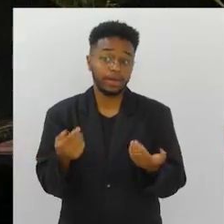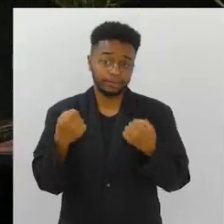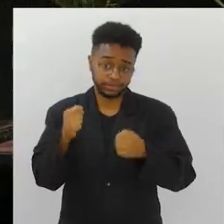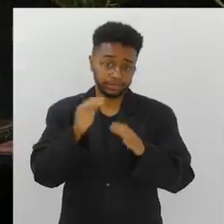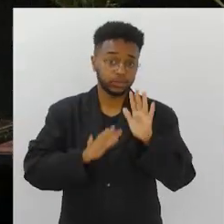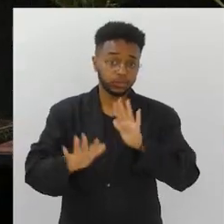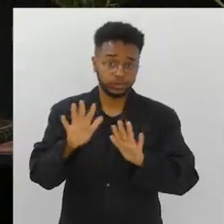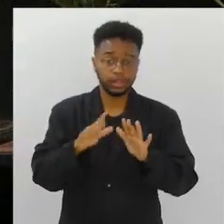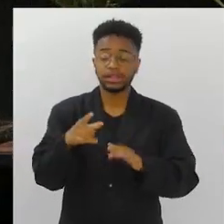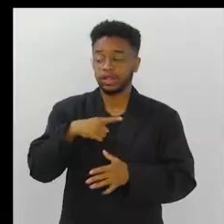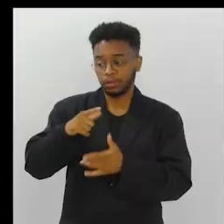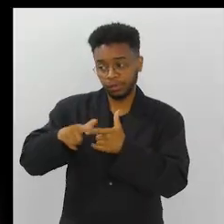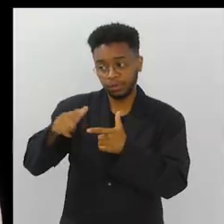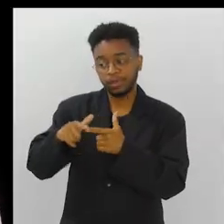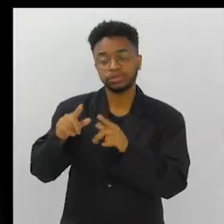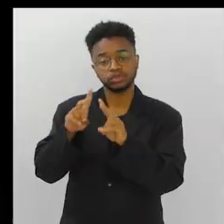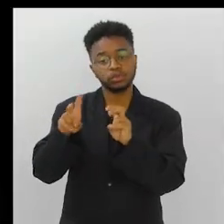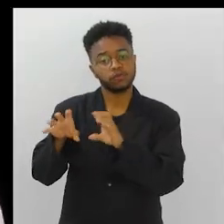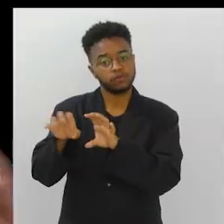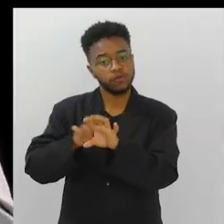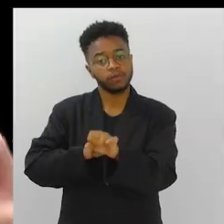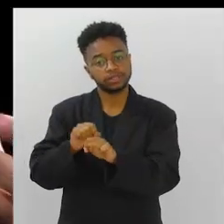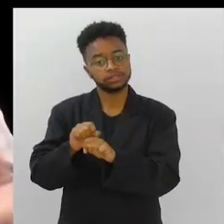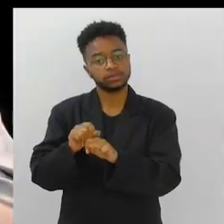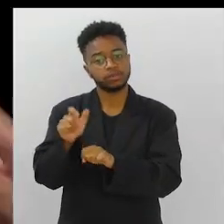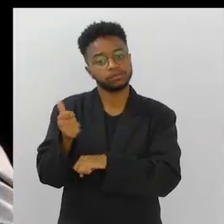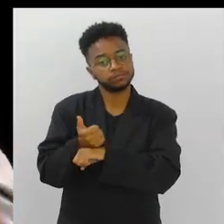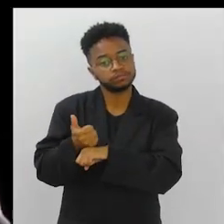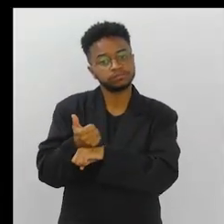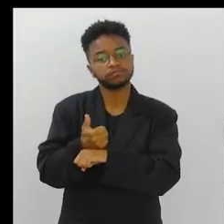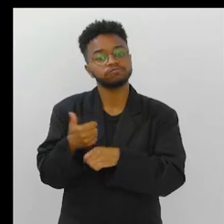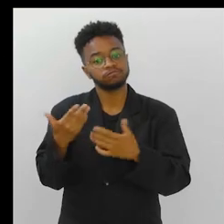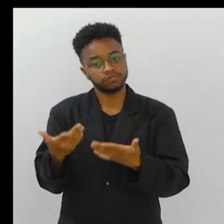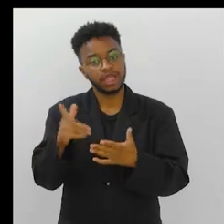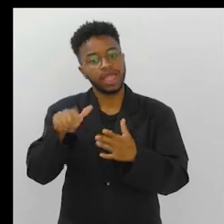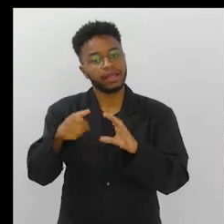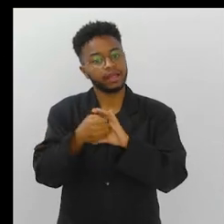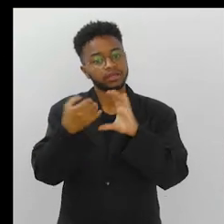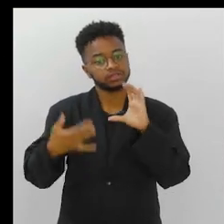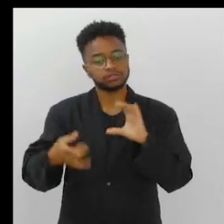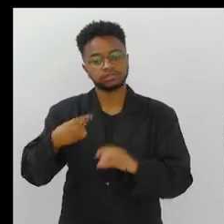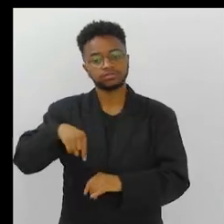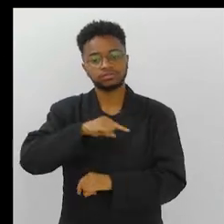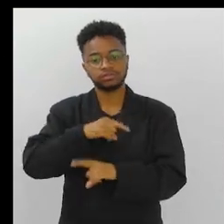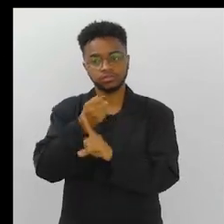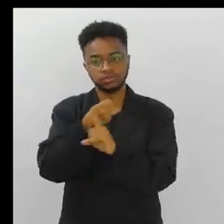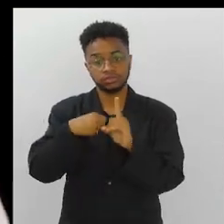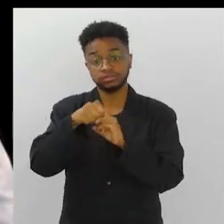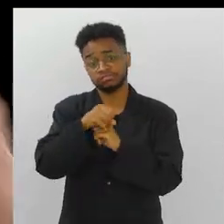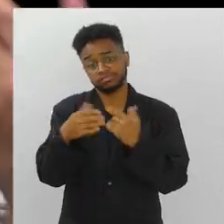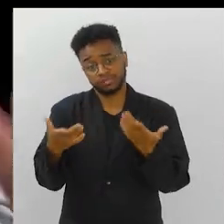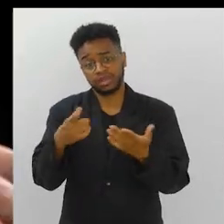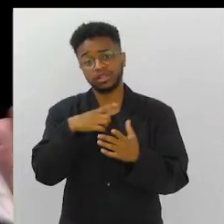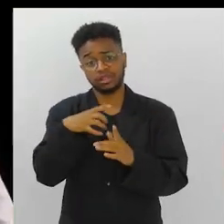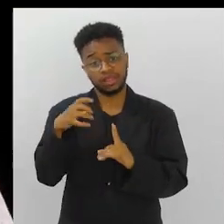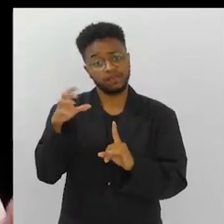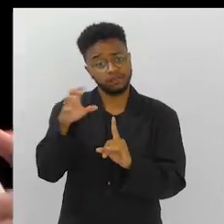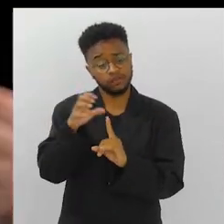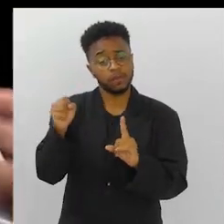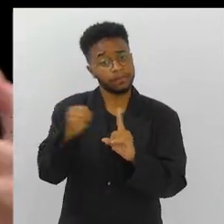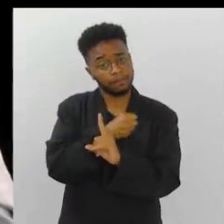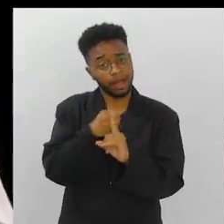um grave problema de formação de mão de obra, que é o que caracteriza a nossa sociedade e onde o impacto,